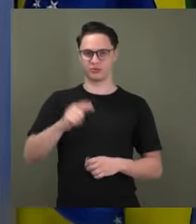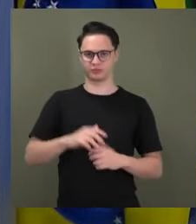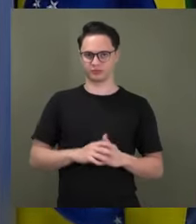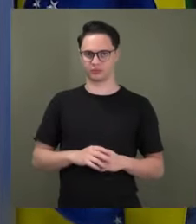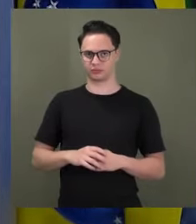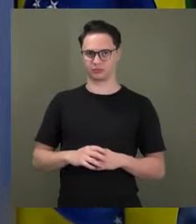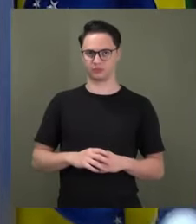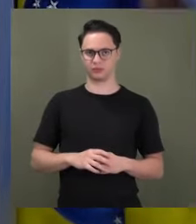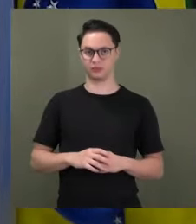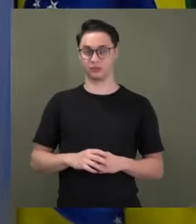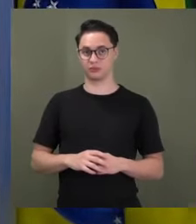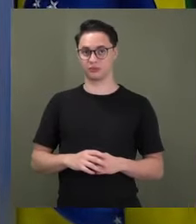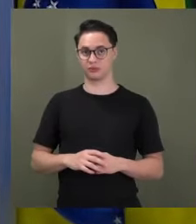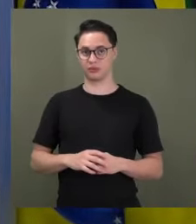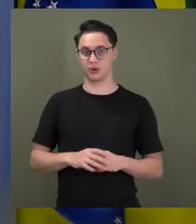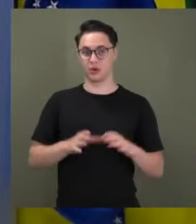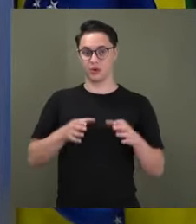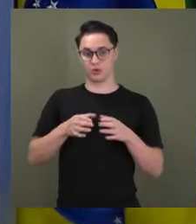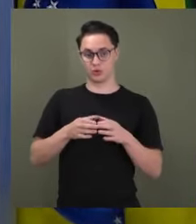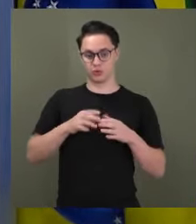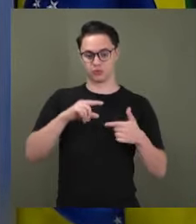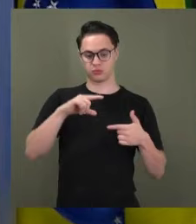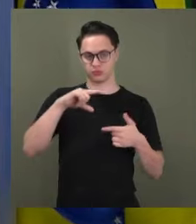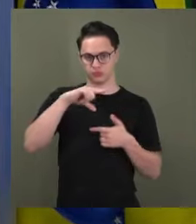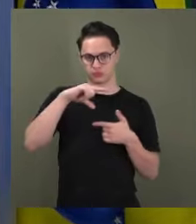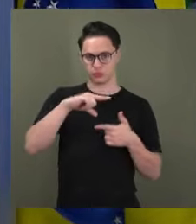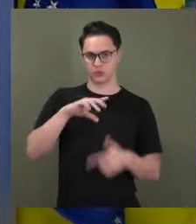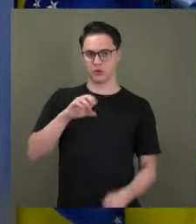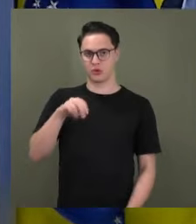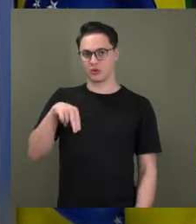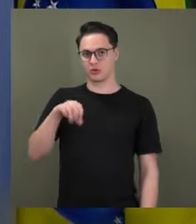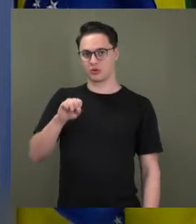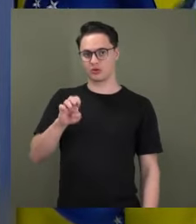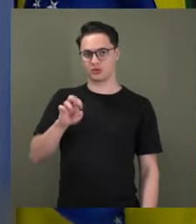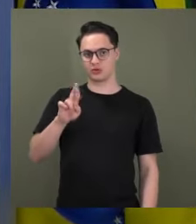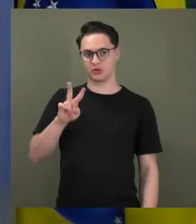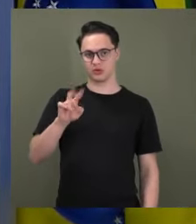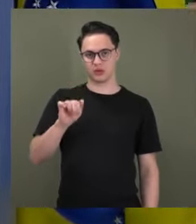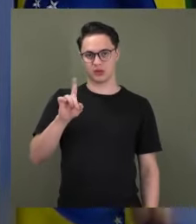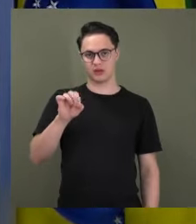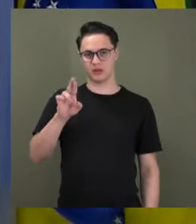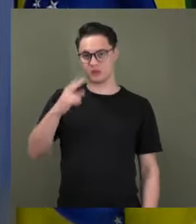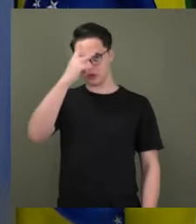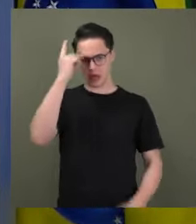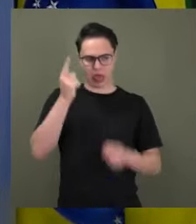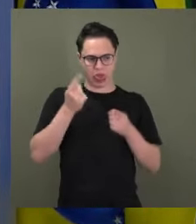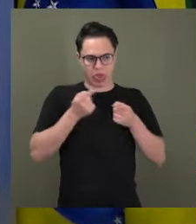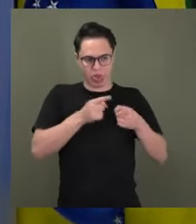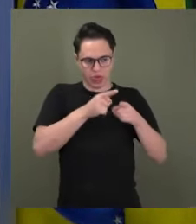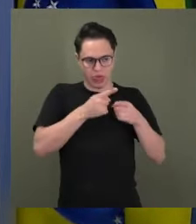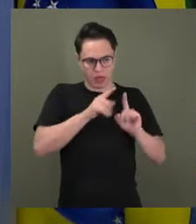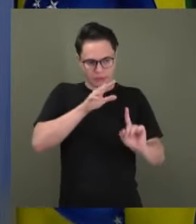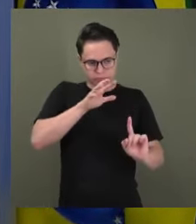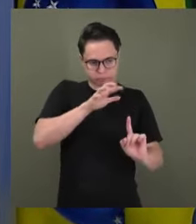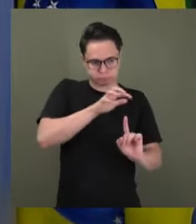Os conservadores estão sendo perseguidos, estão sendo intimidados nesse país, à